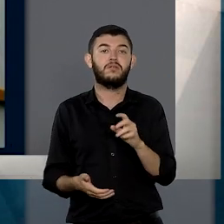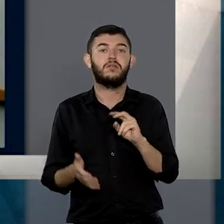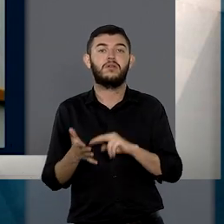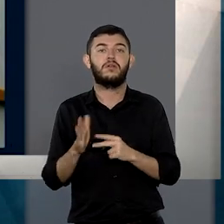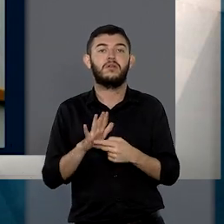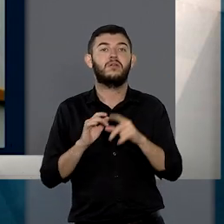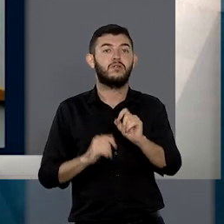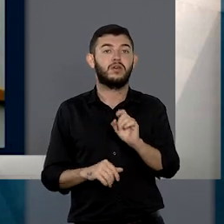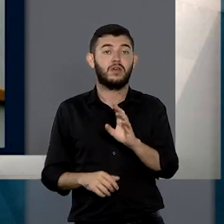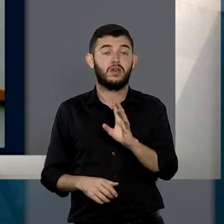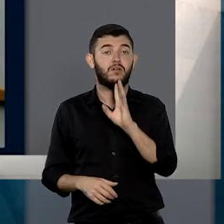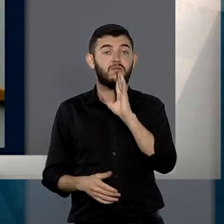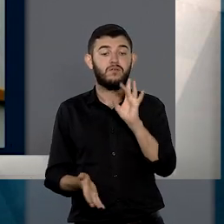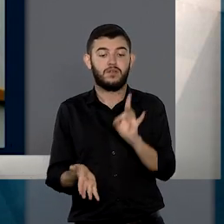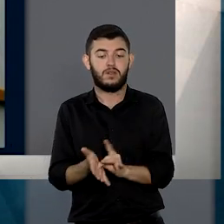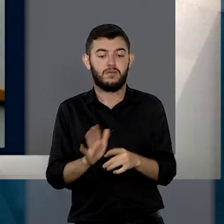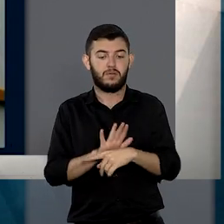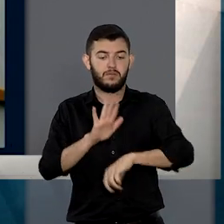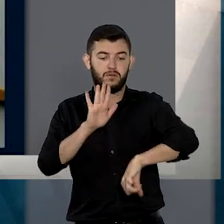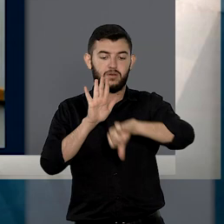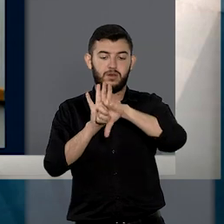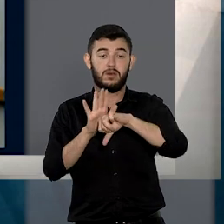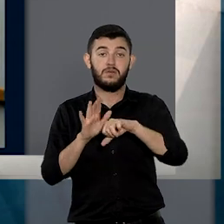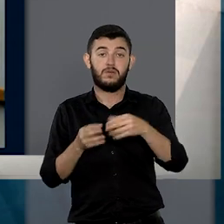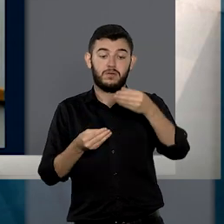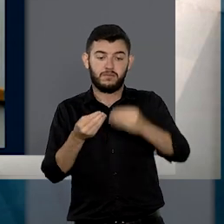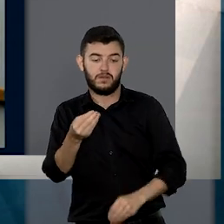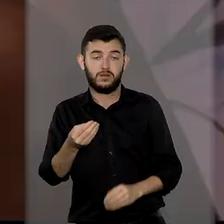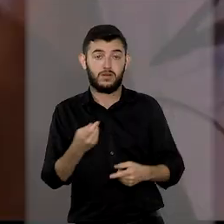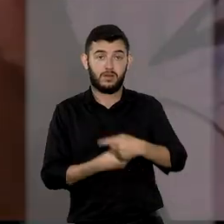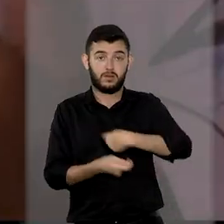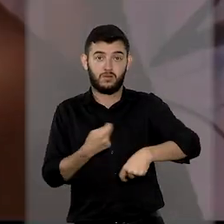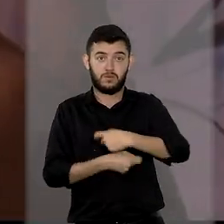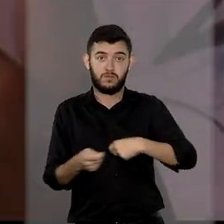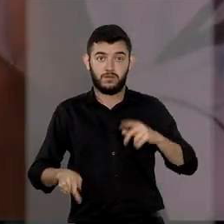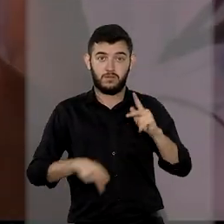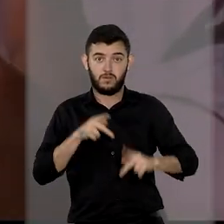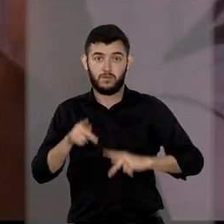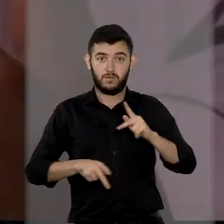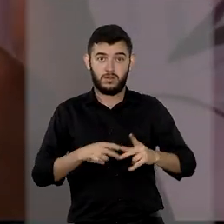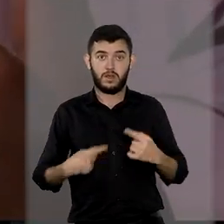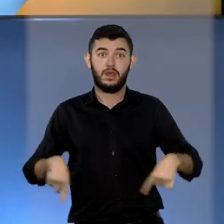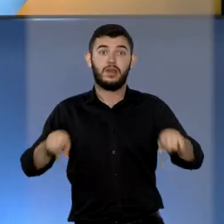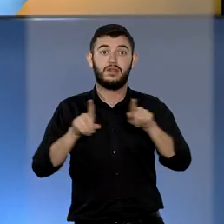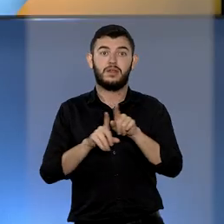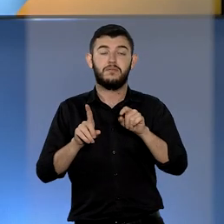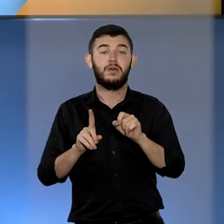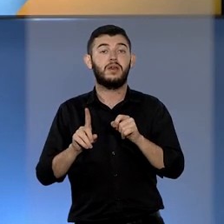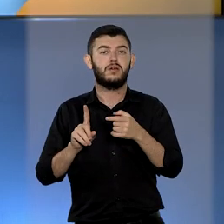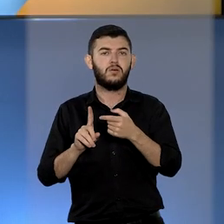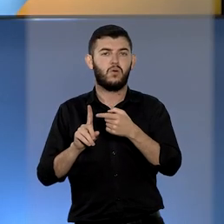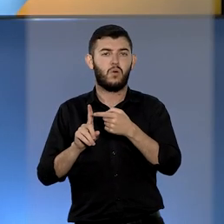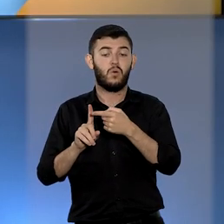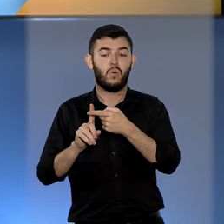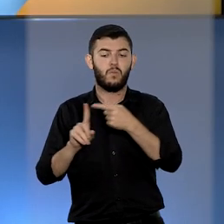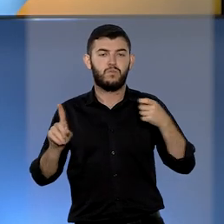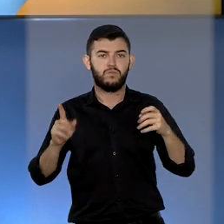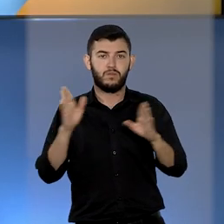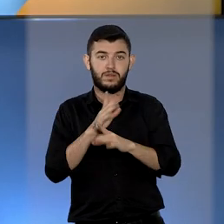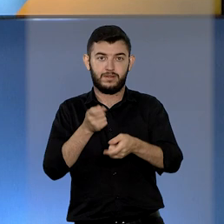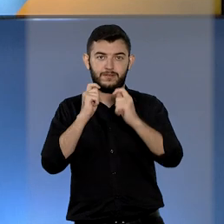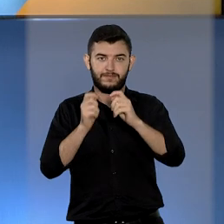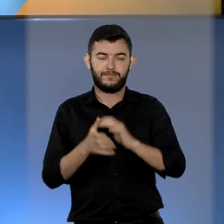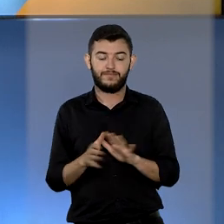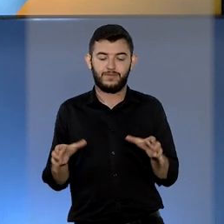reconhecer o concurso de crimes entre o delito contra a economia popular e o estelionato. E na terceira turma,